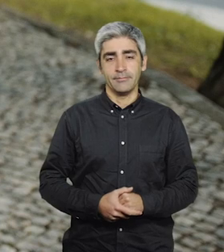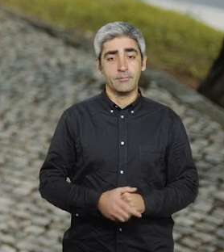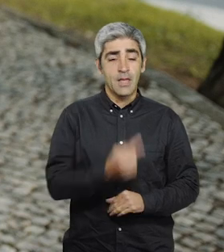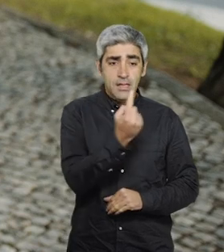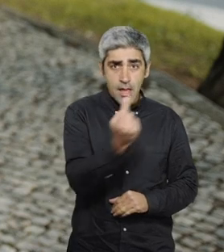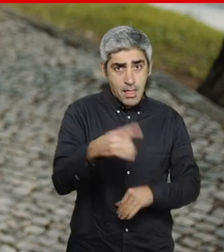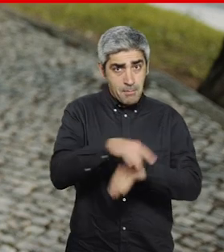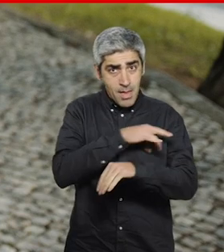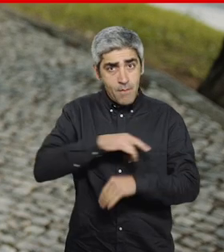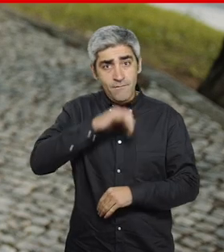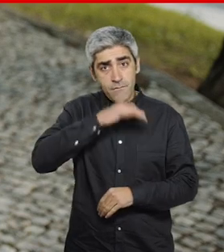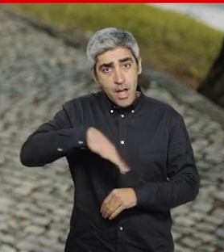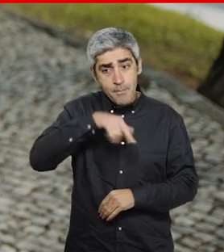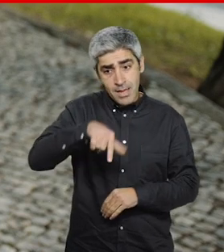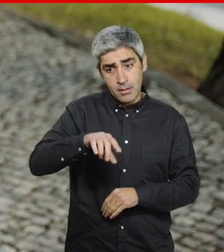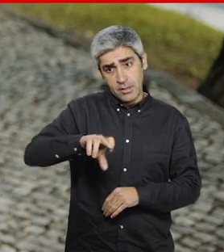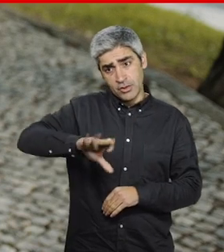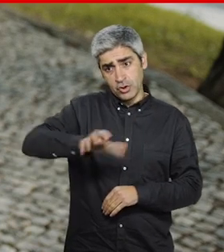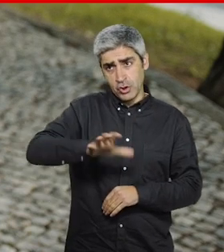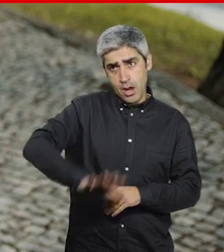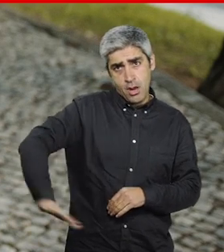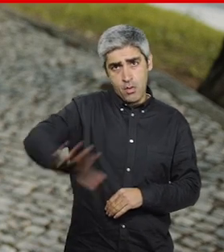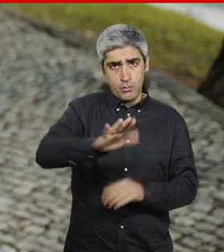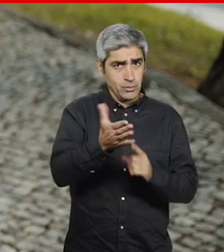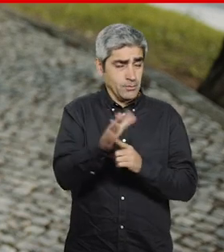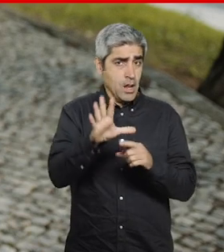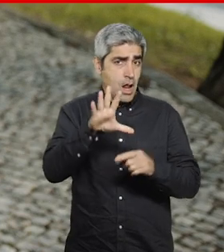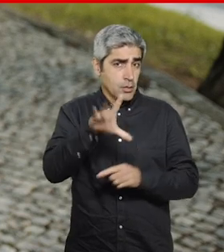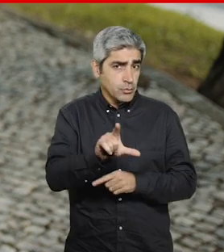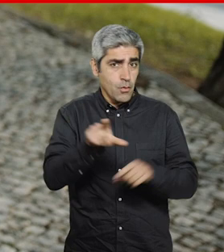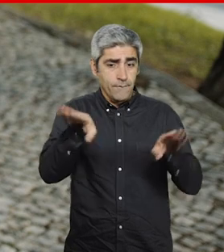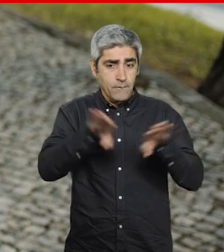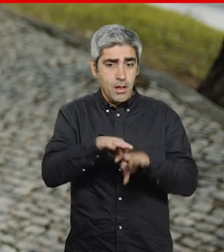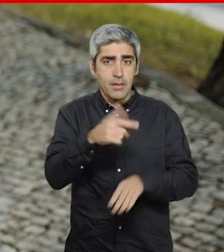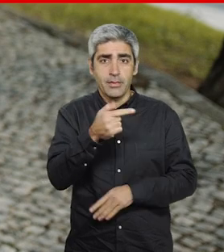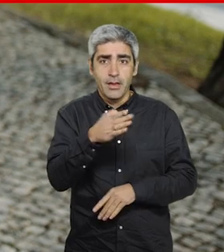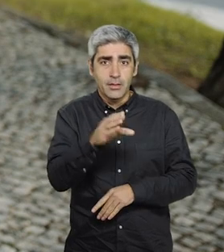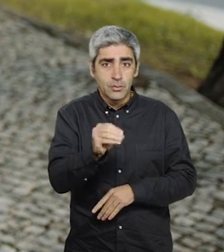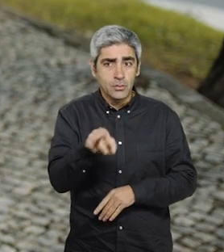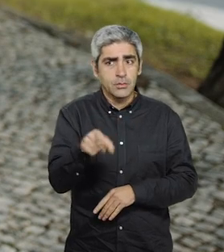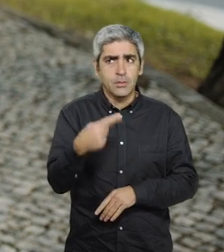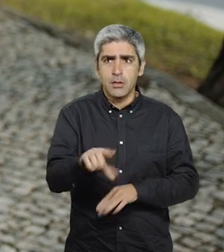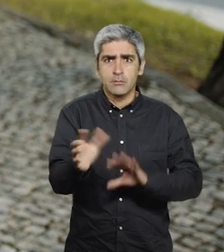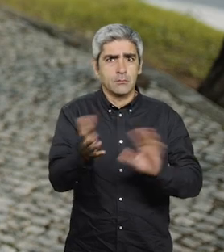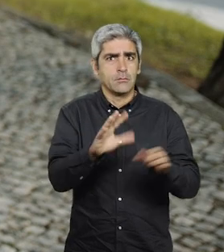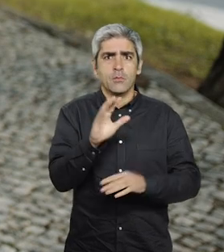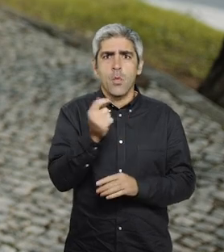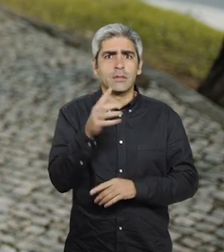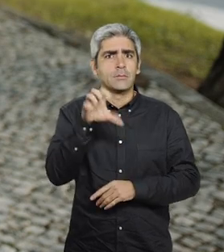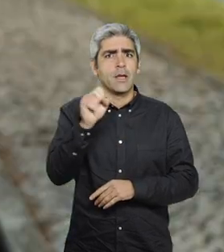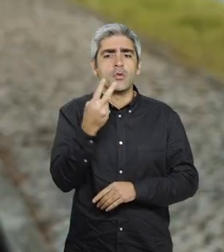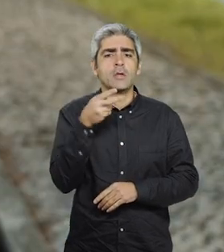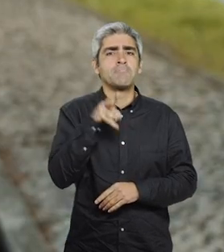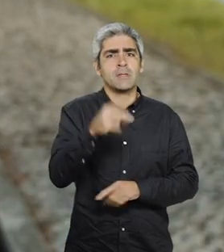Cada médico de família na região, por exemplo, de Lisboa e Valdotejo, tem quase 2 mil